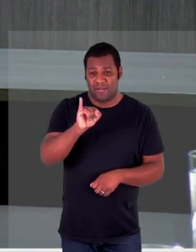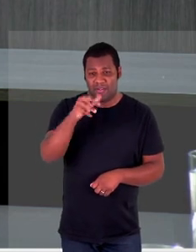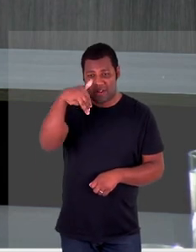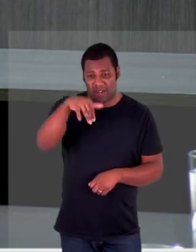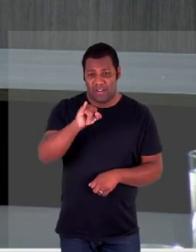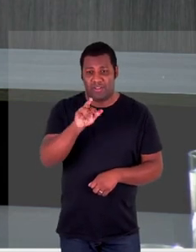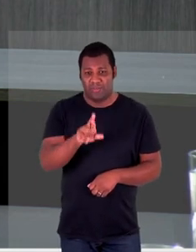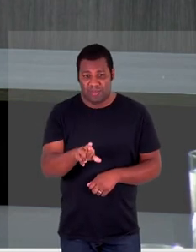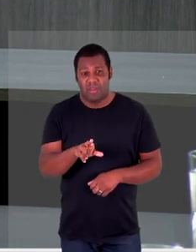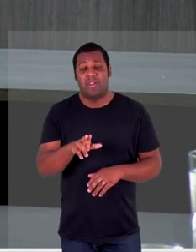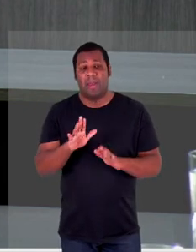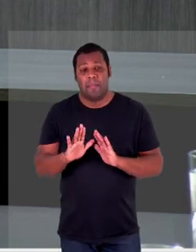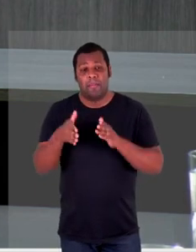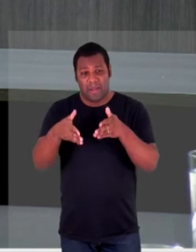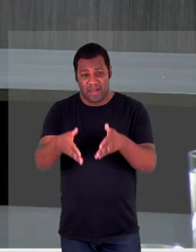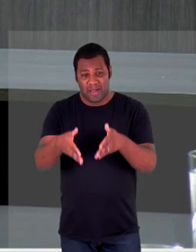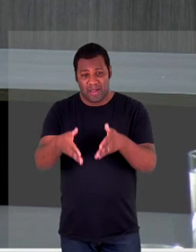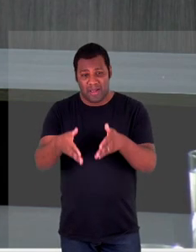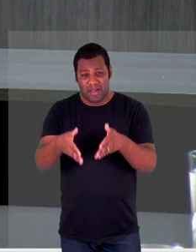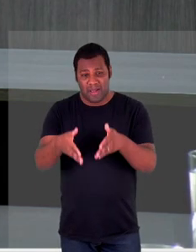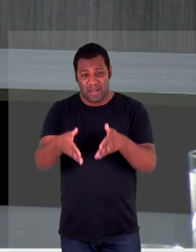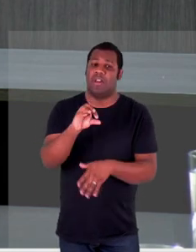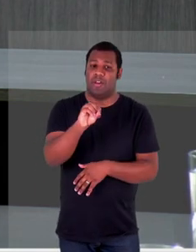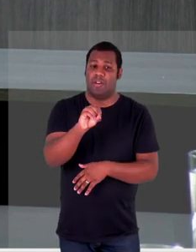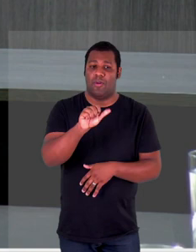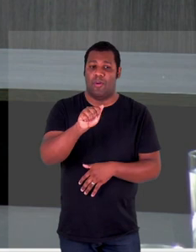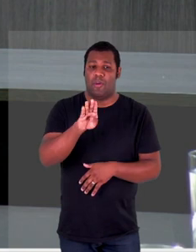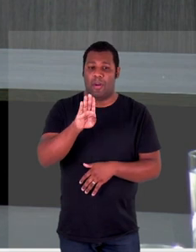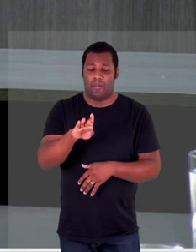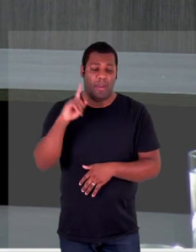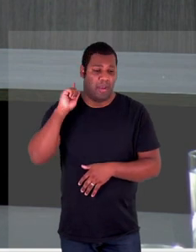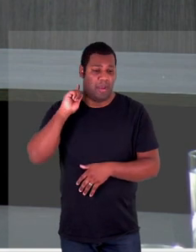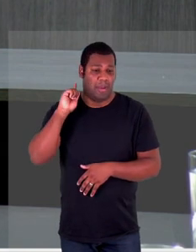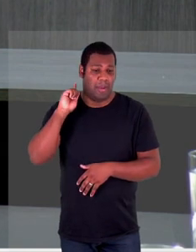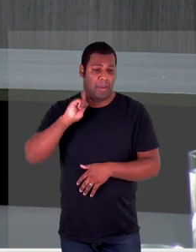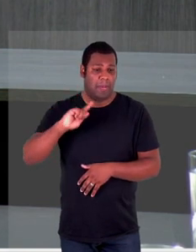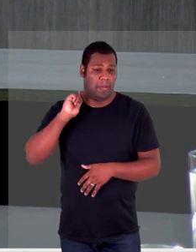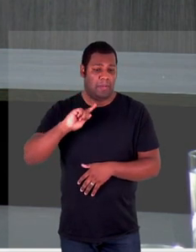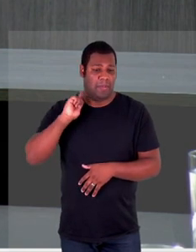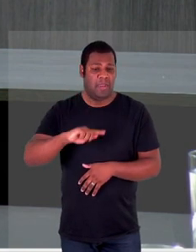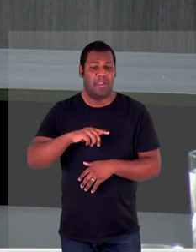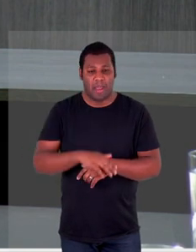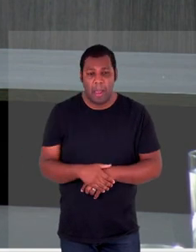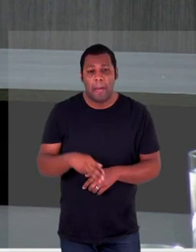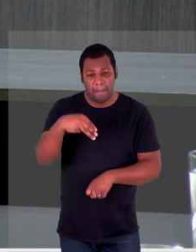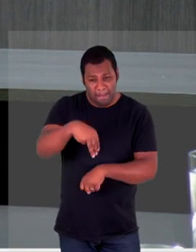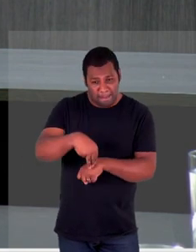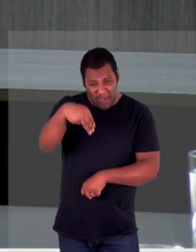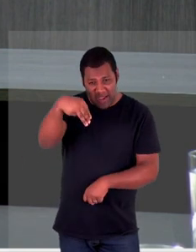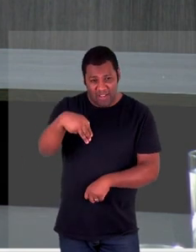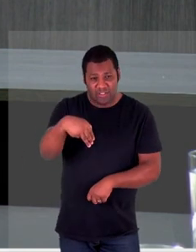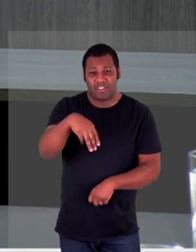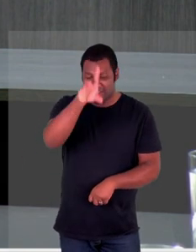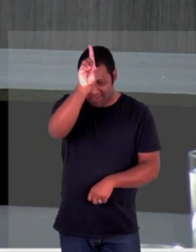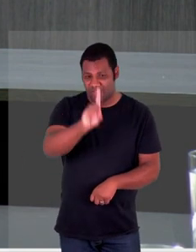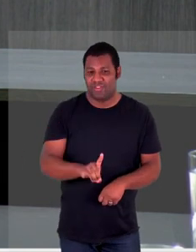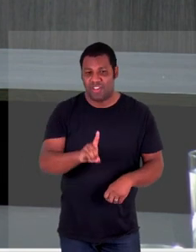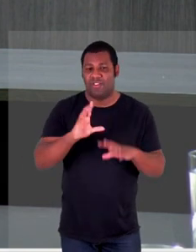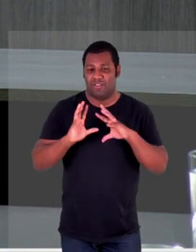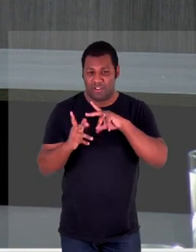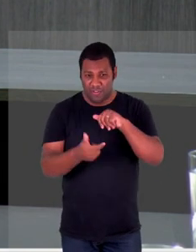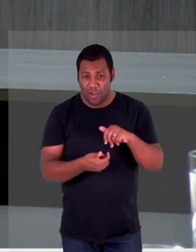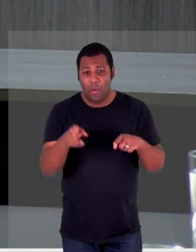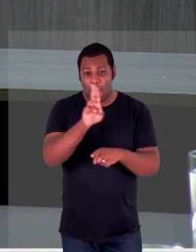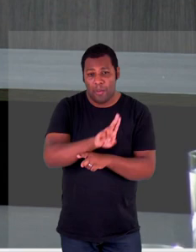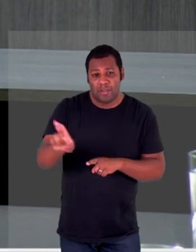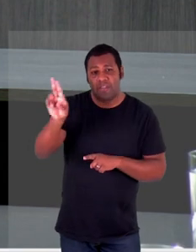UAB de Minas, doutor em Direitos Humanos pela PUC Minas, mestre em Direito Internacional pela Universidade Federal de Minas